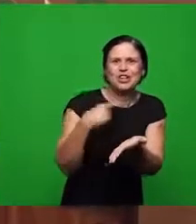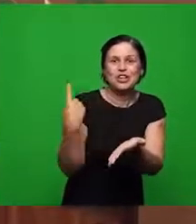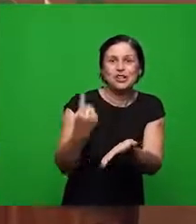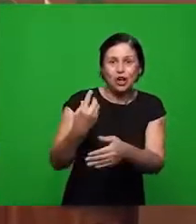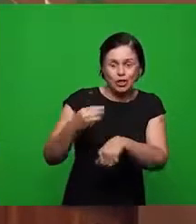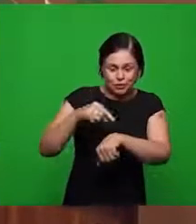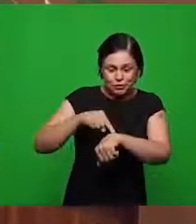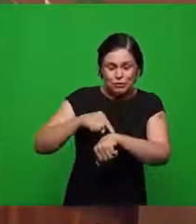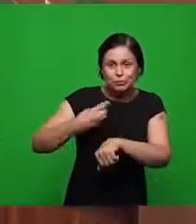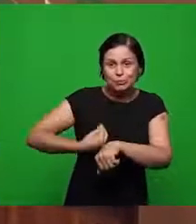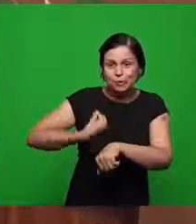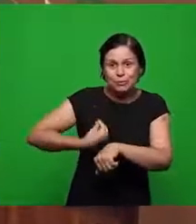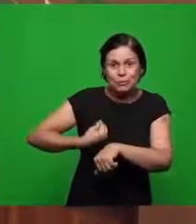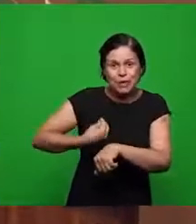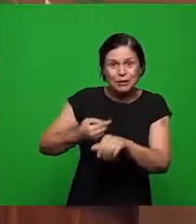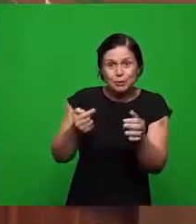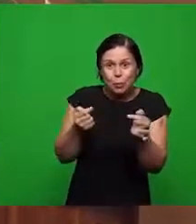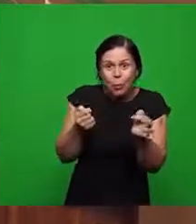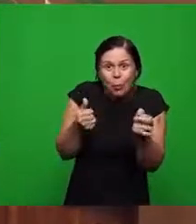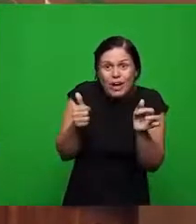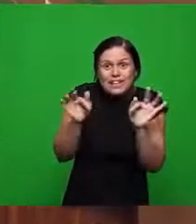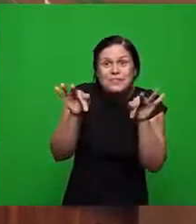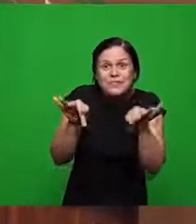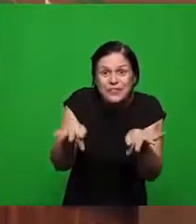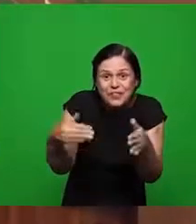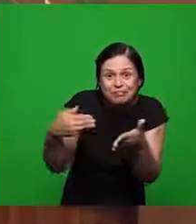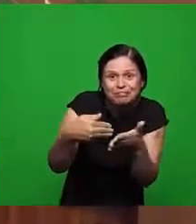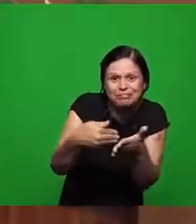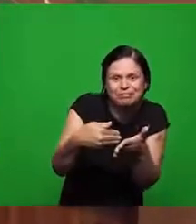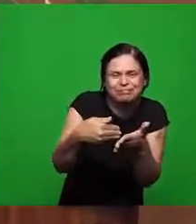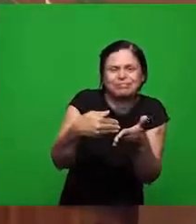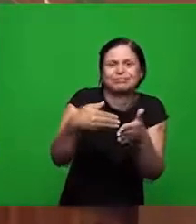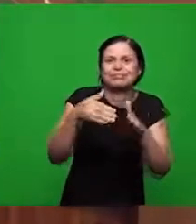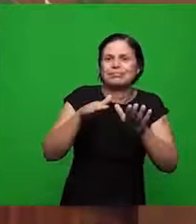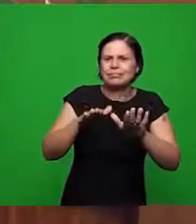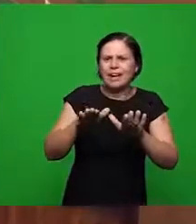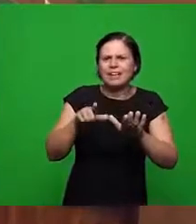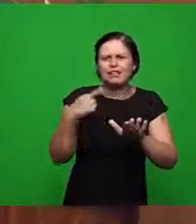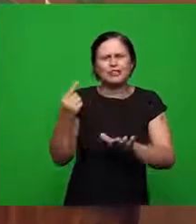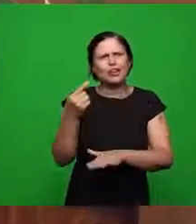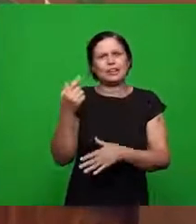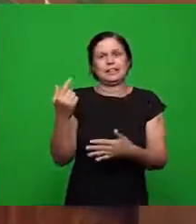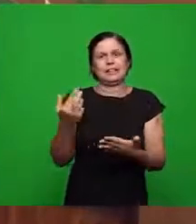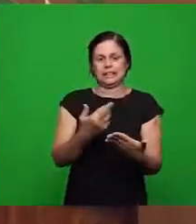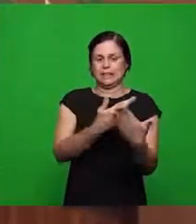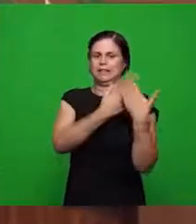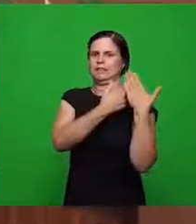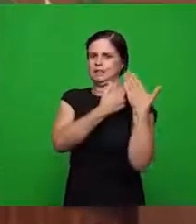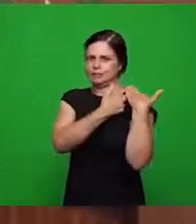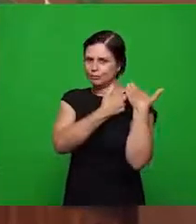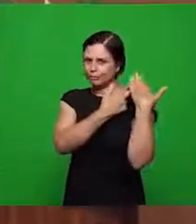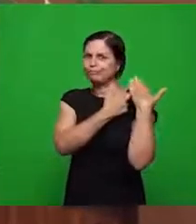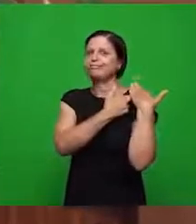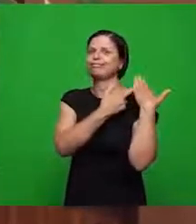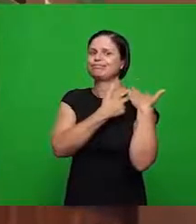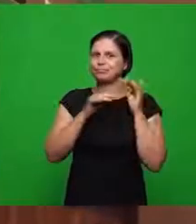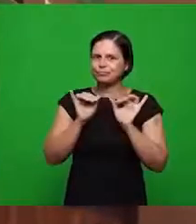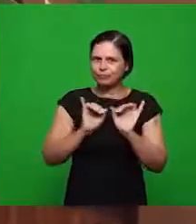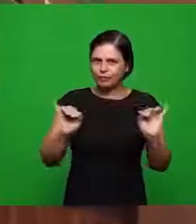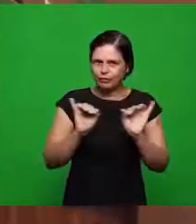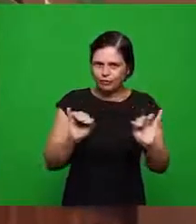fazendo nenhuma previsão mas é da nossa responsabilidade dizer